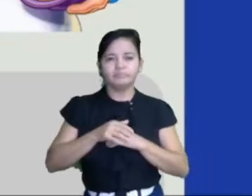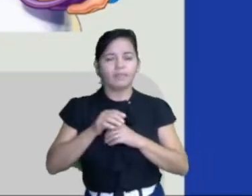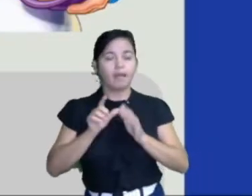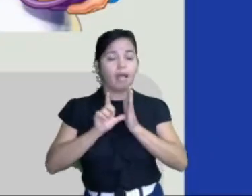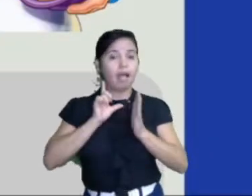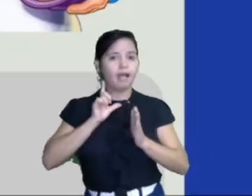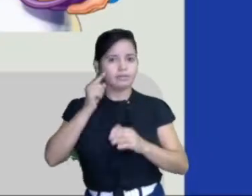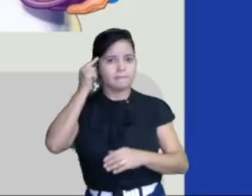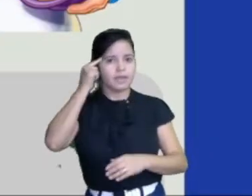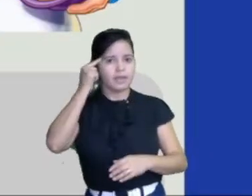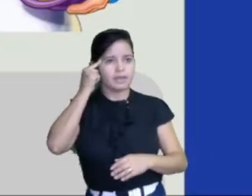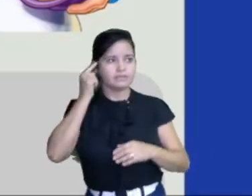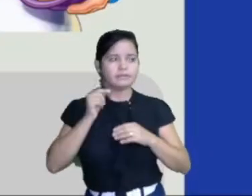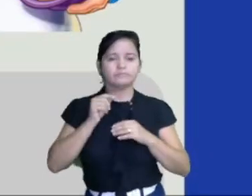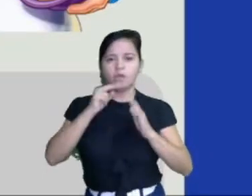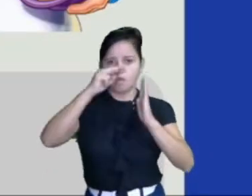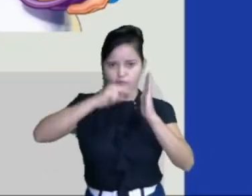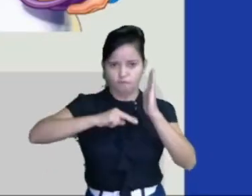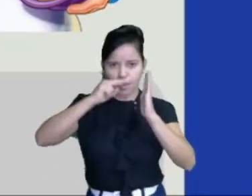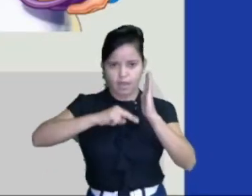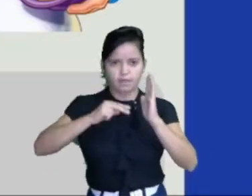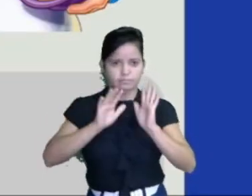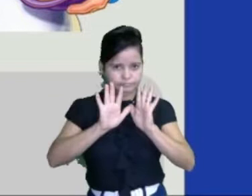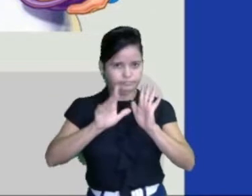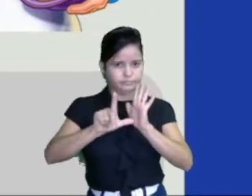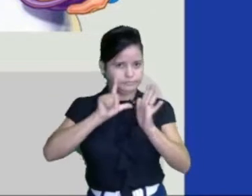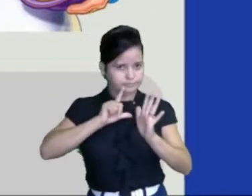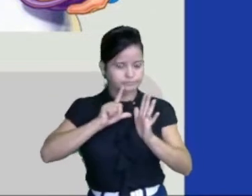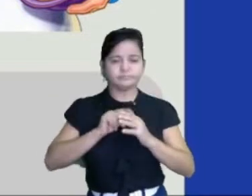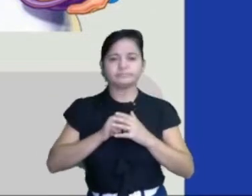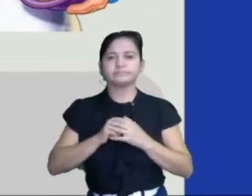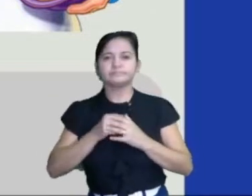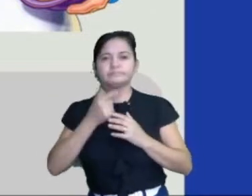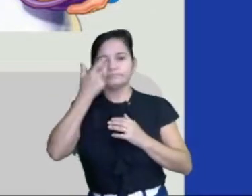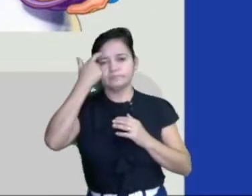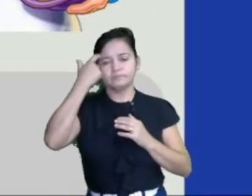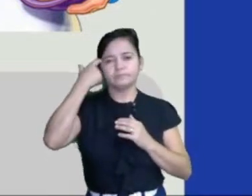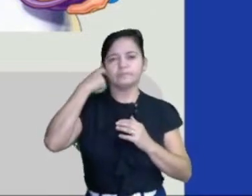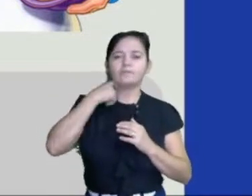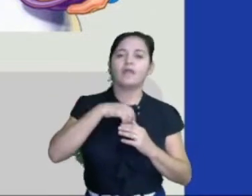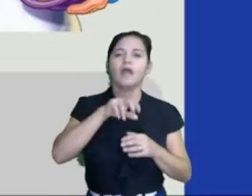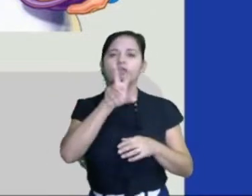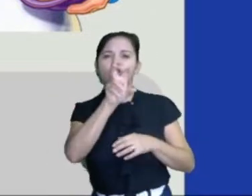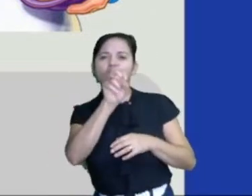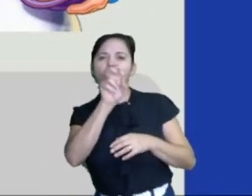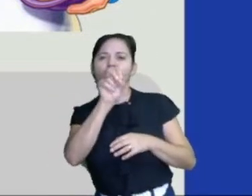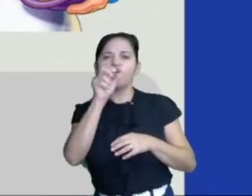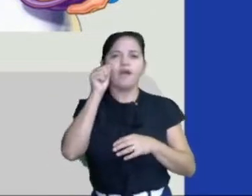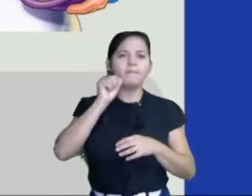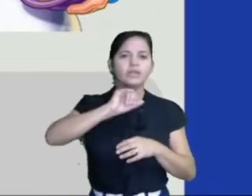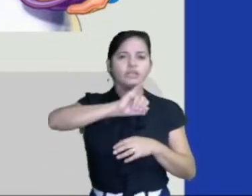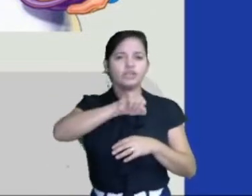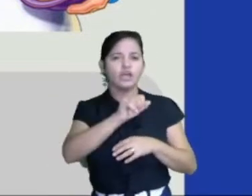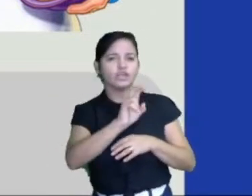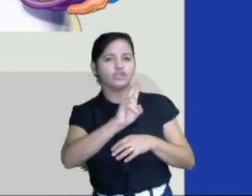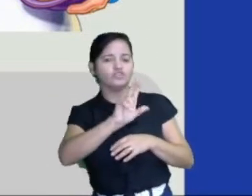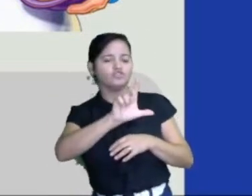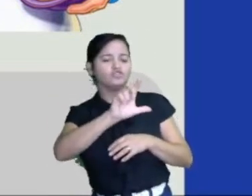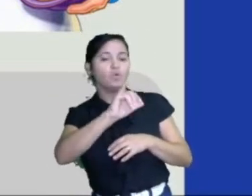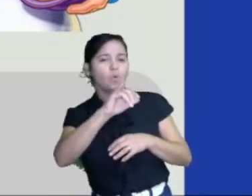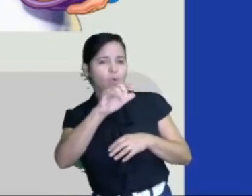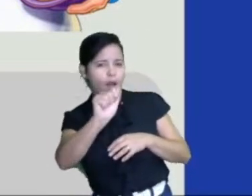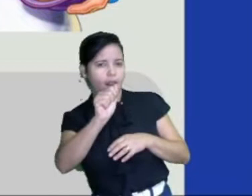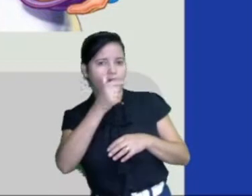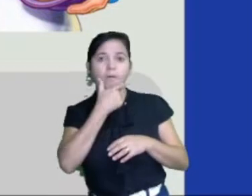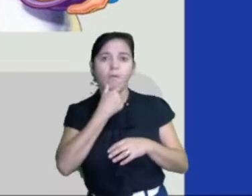nisso, preste atenção no que eu vou ler aqui pra vocês. As avós de Júlia, os avós de